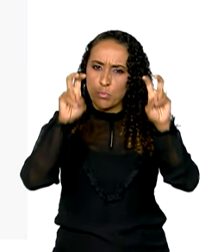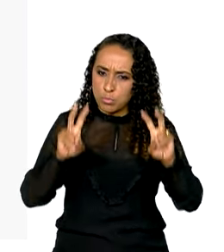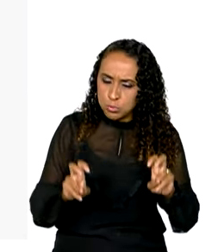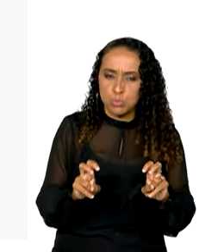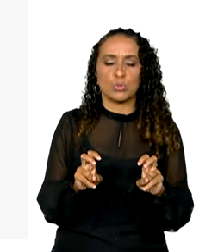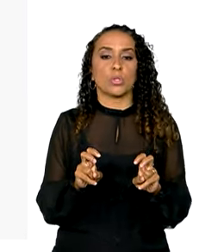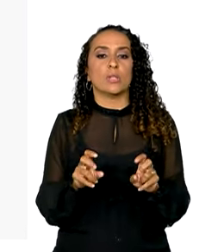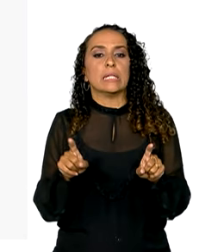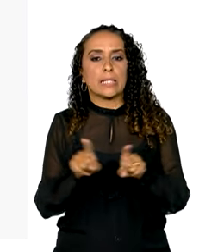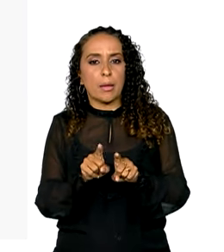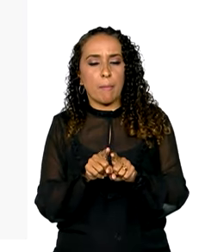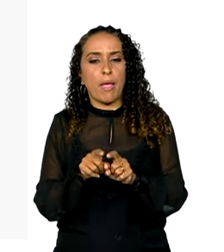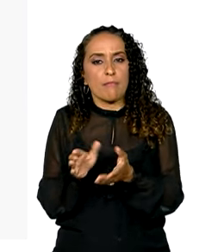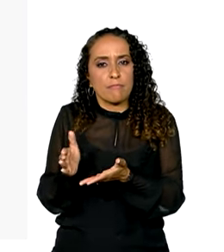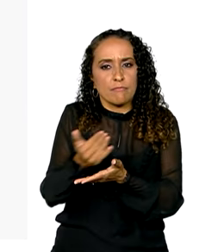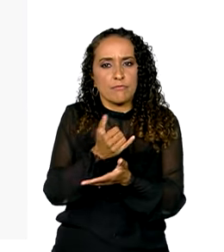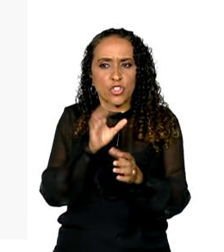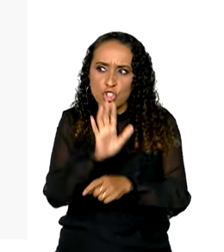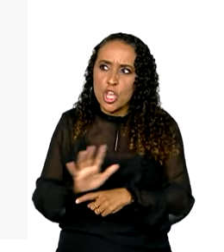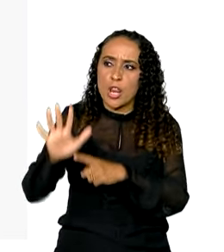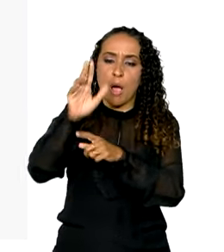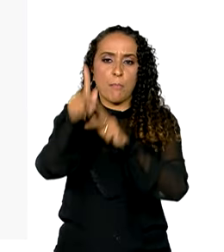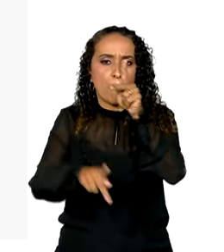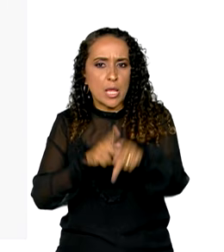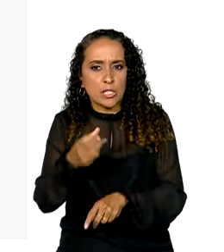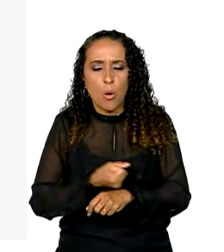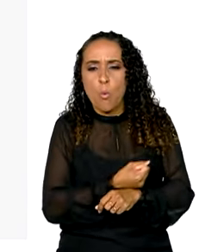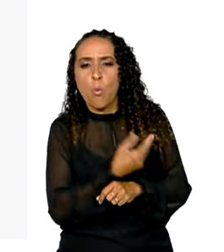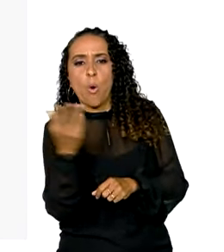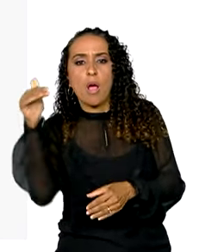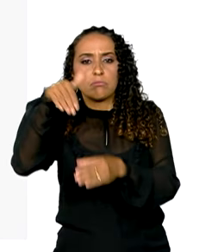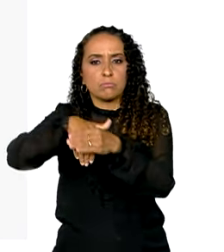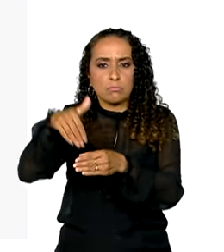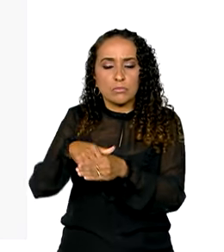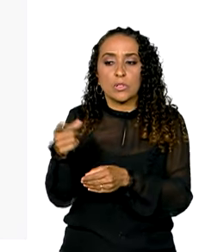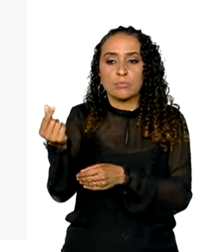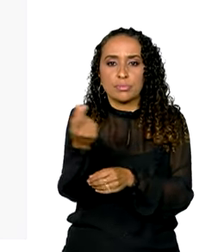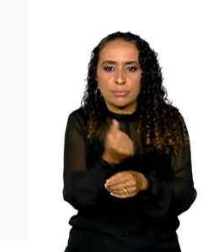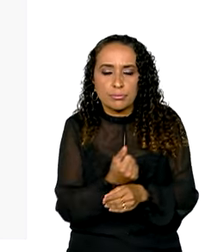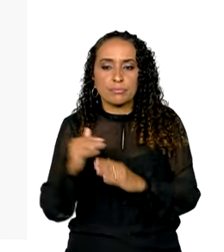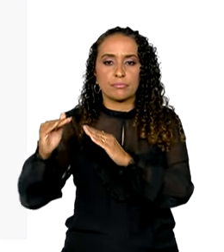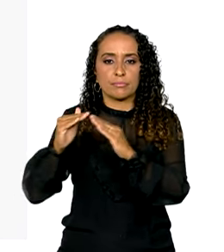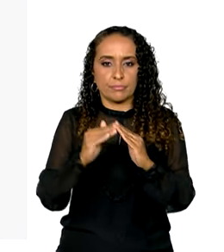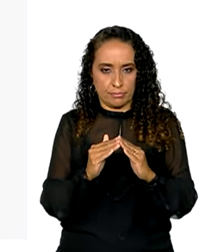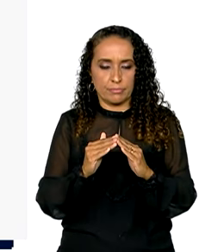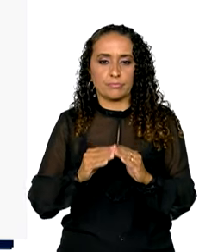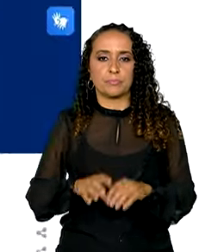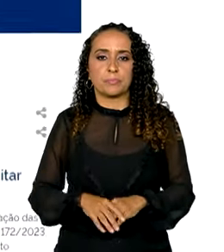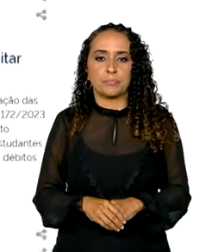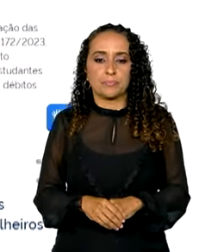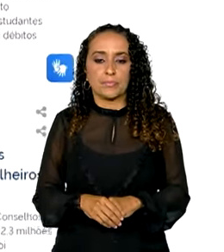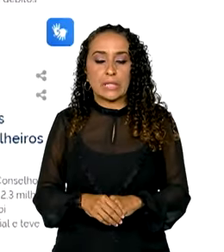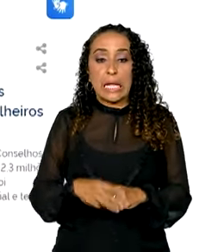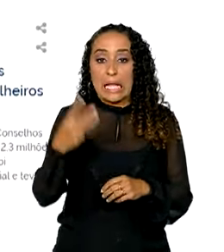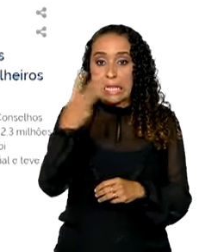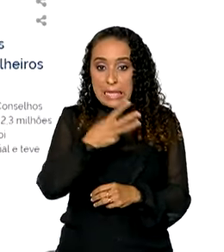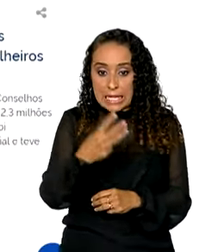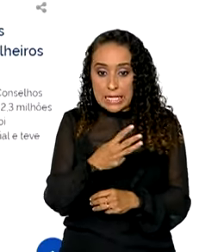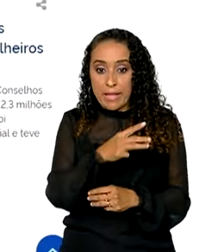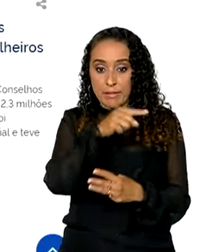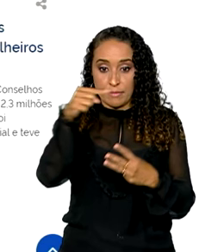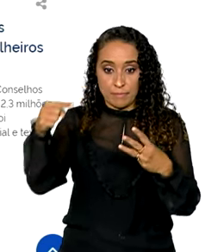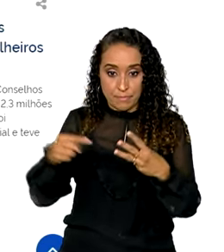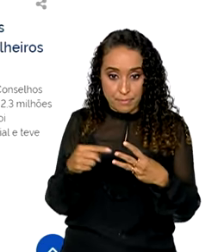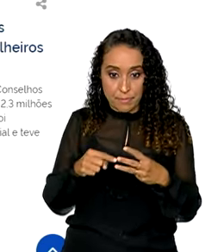temas, dados gerais de população, número de eleitores e rendimento domiciliar per capita. Na terceira e última